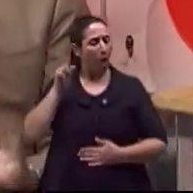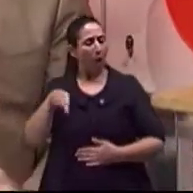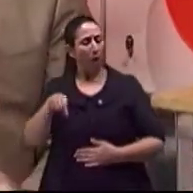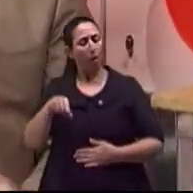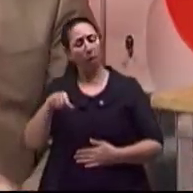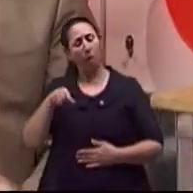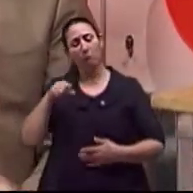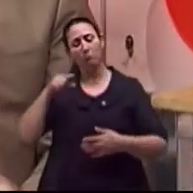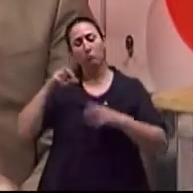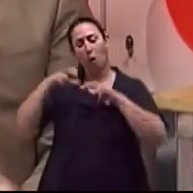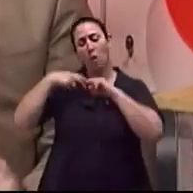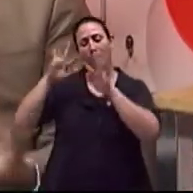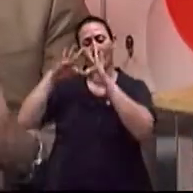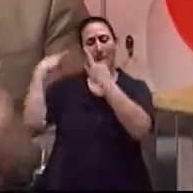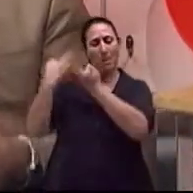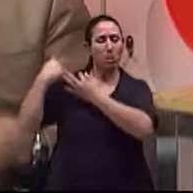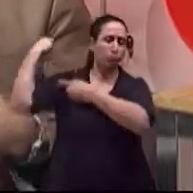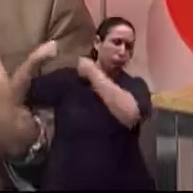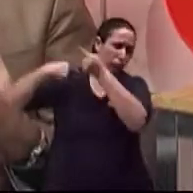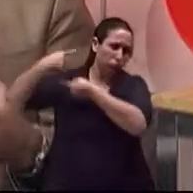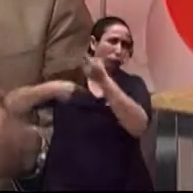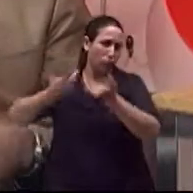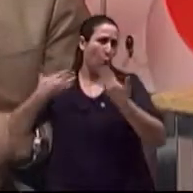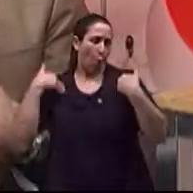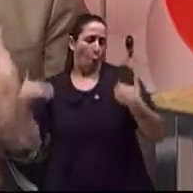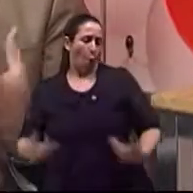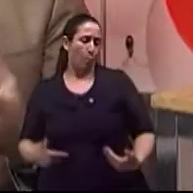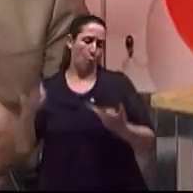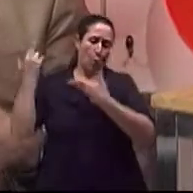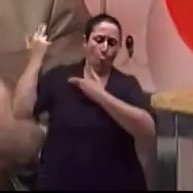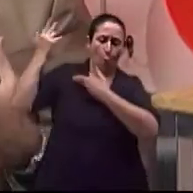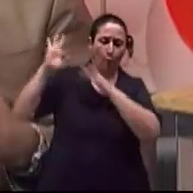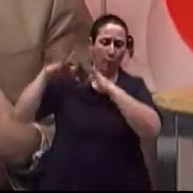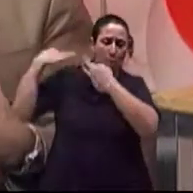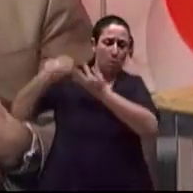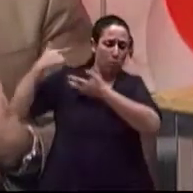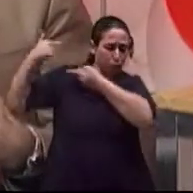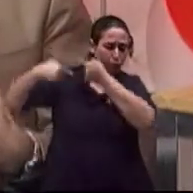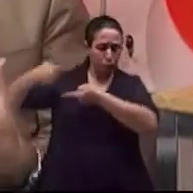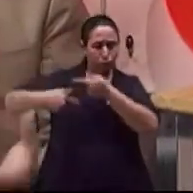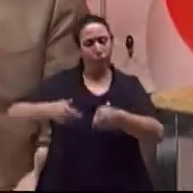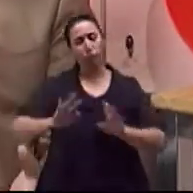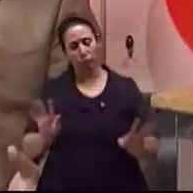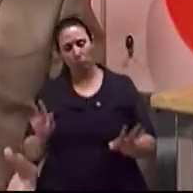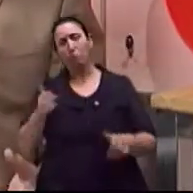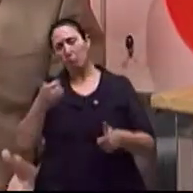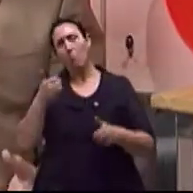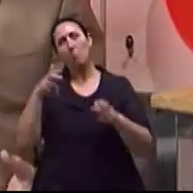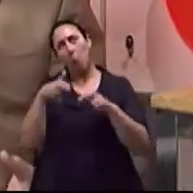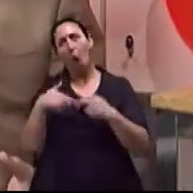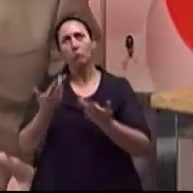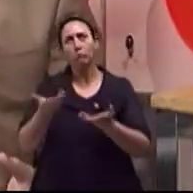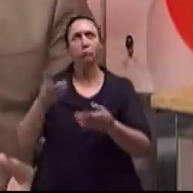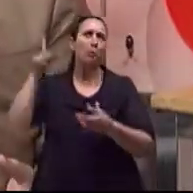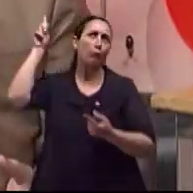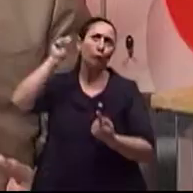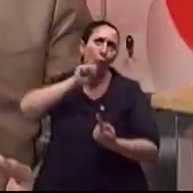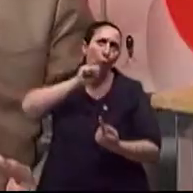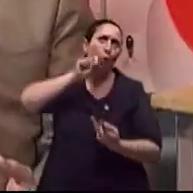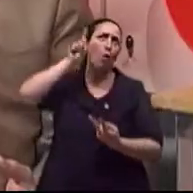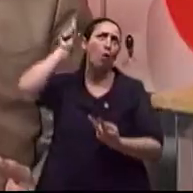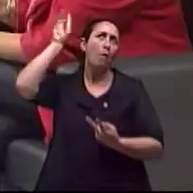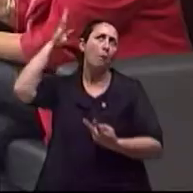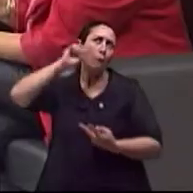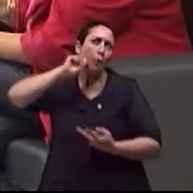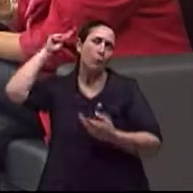a ver com toda uma genética E que nessa genética está registrado o inconsciente, não sei o que E falar em perspectiva transgeracional Certo Ou seja, eu vou trazer... Que não